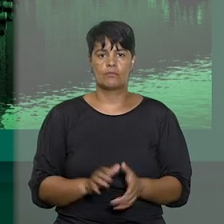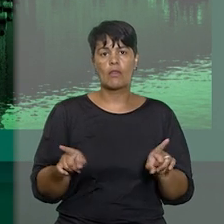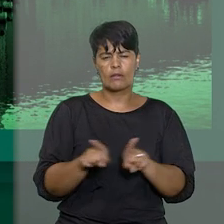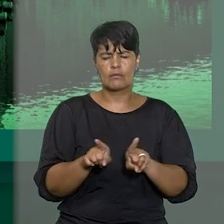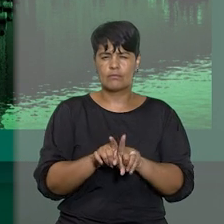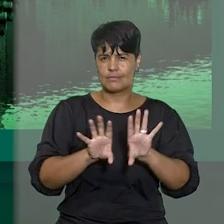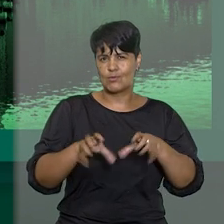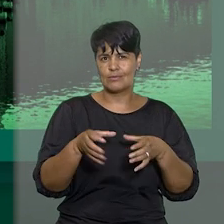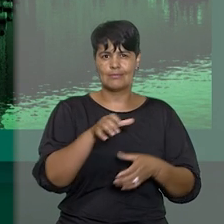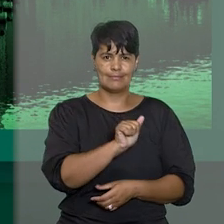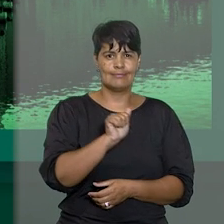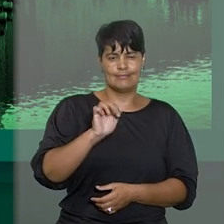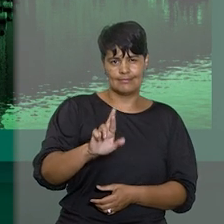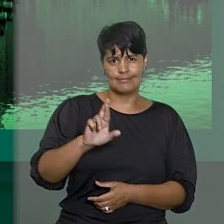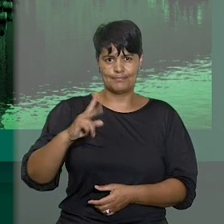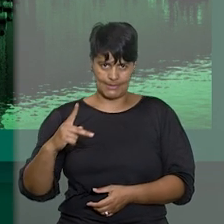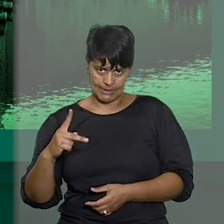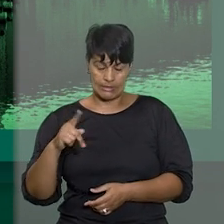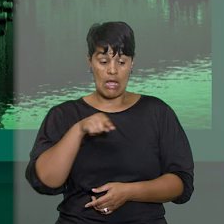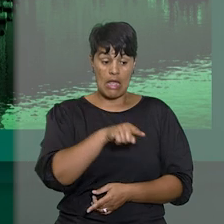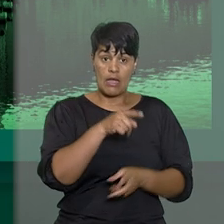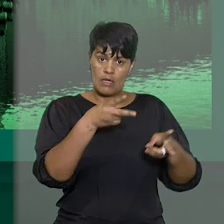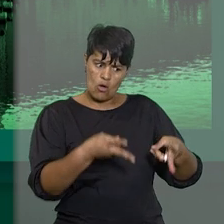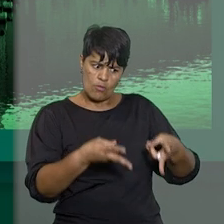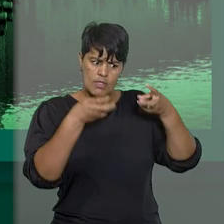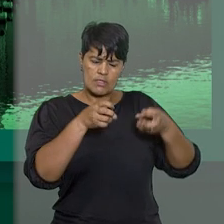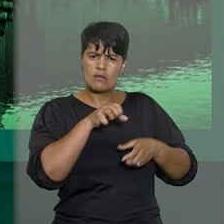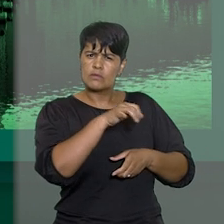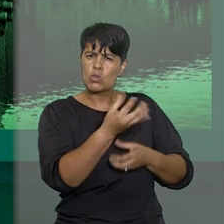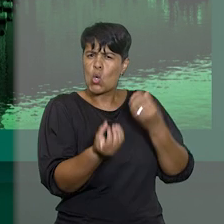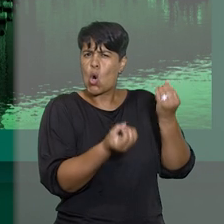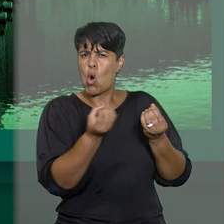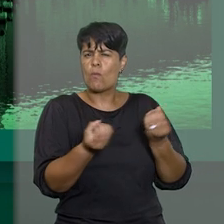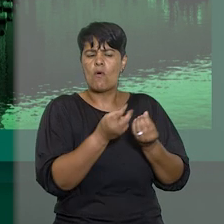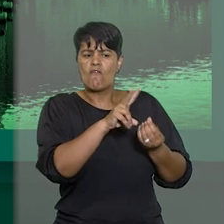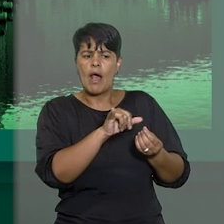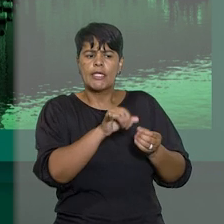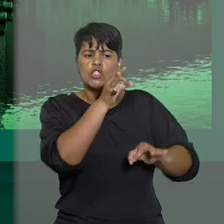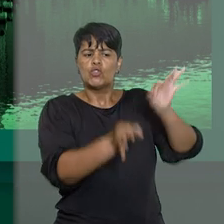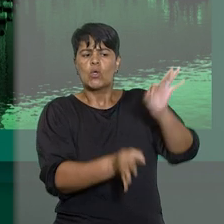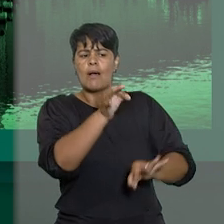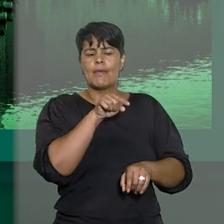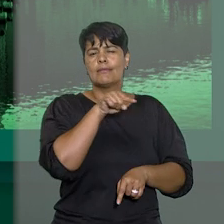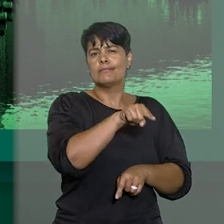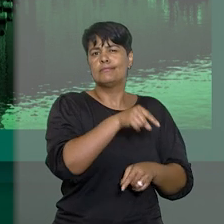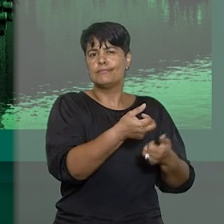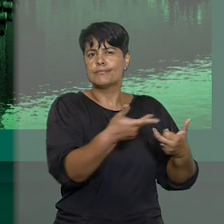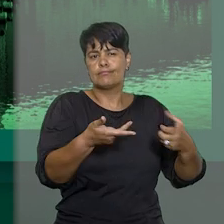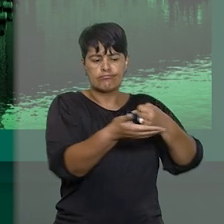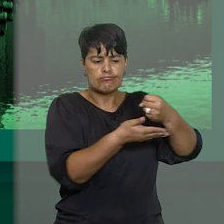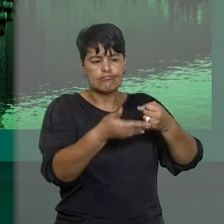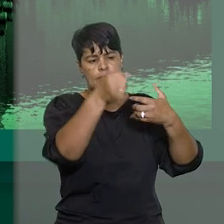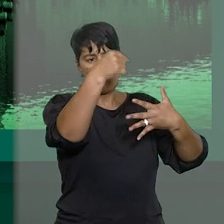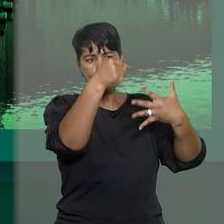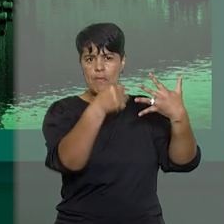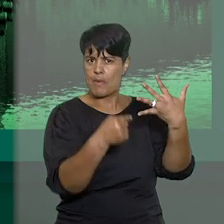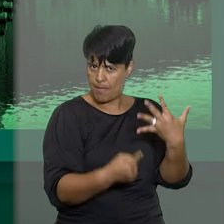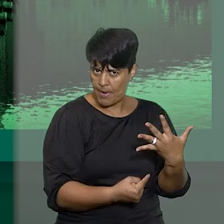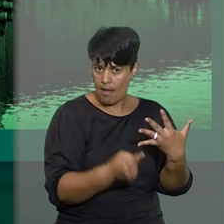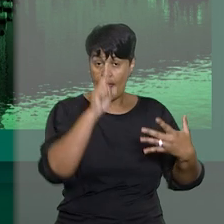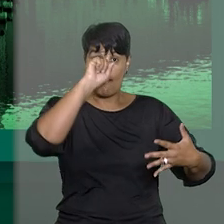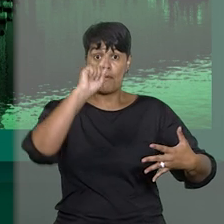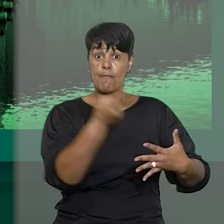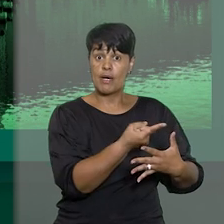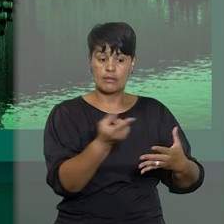é responsável pela verificação da observância da sistemática de julgamento dos precedentes qualificados, determinando a